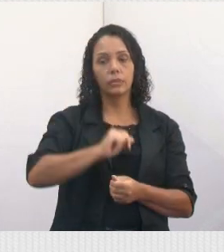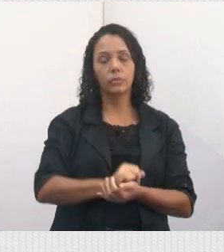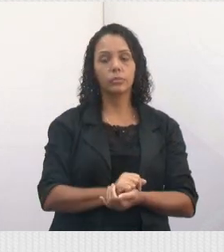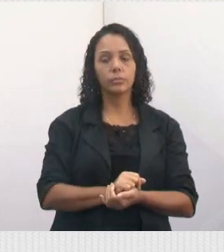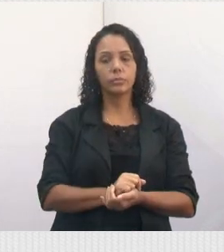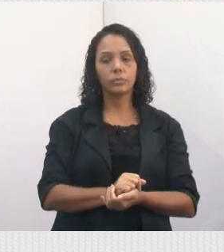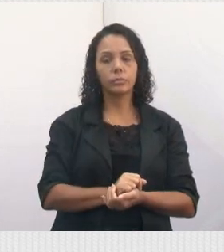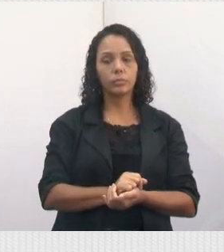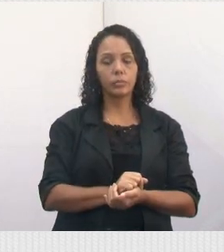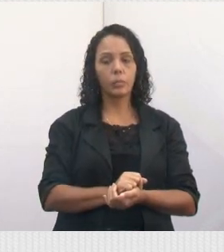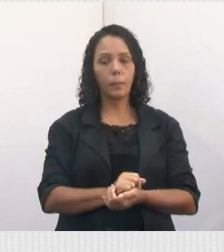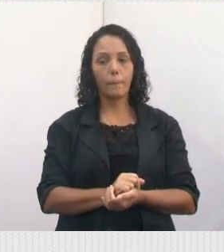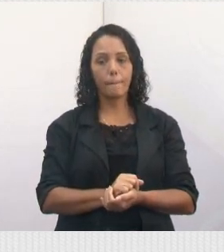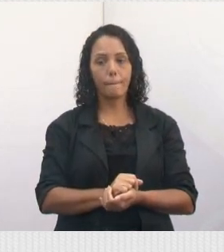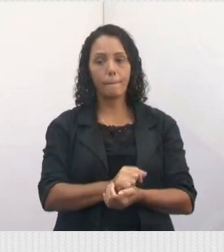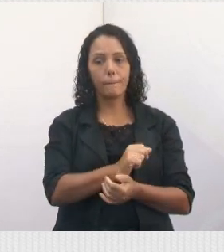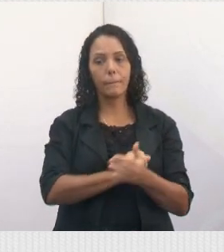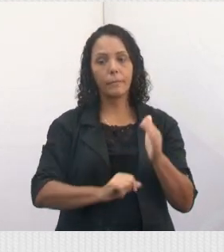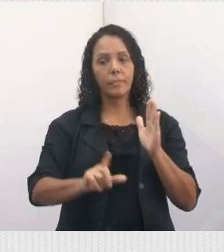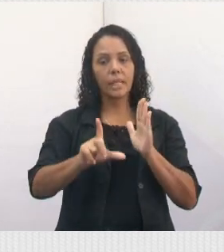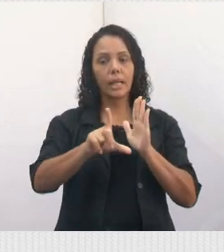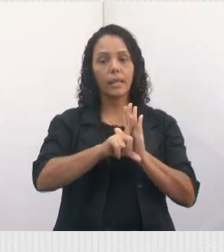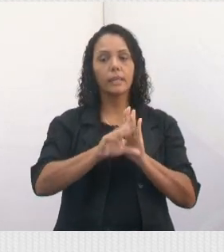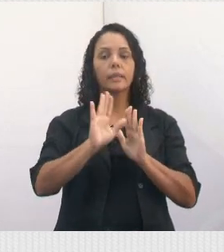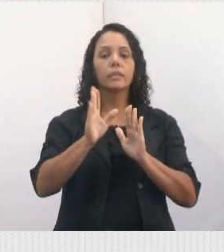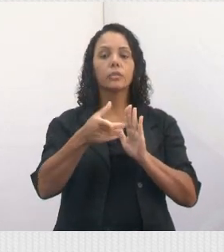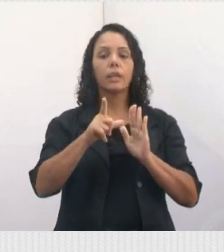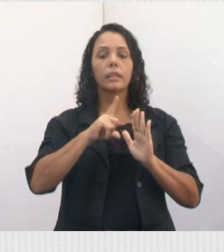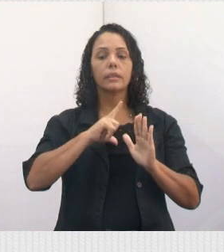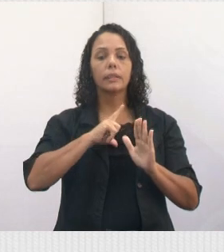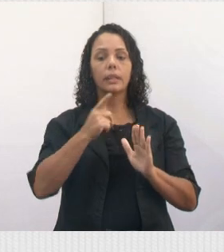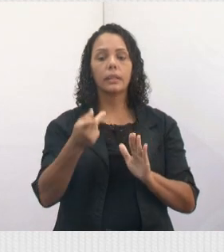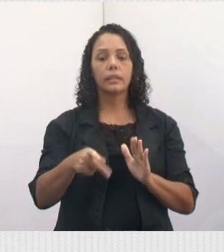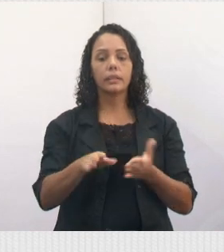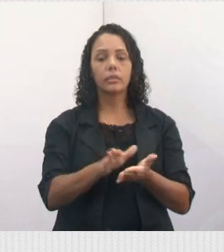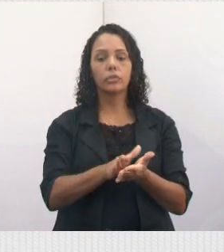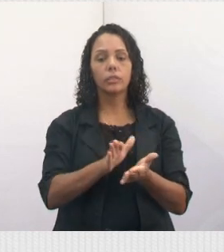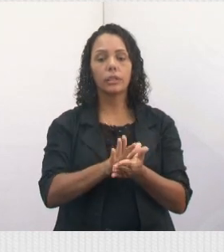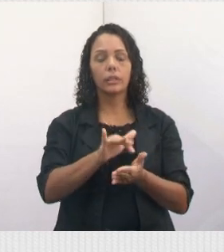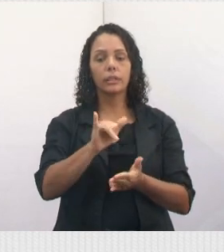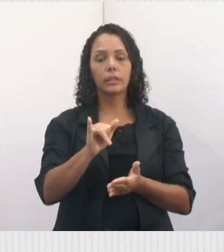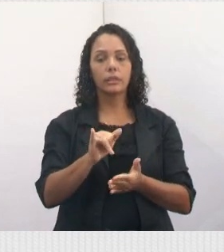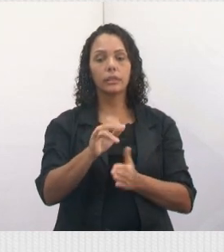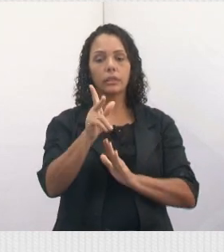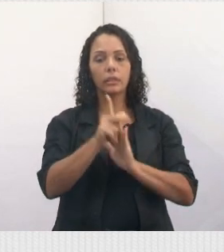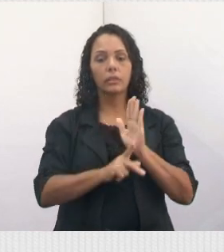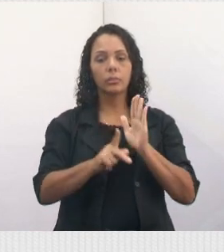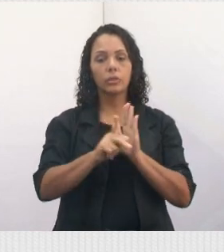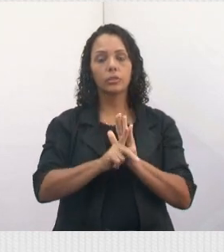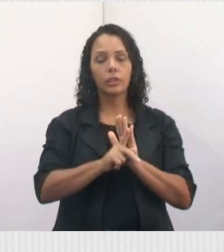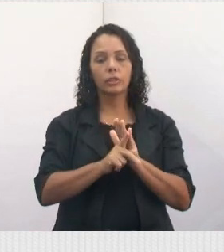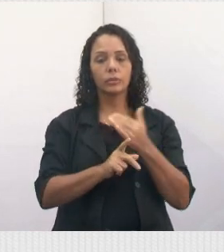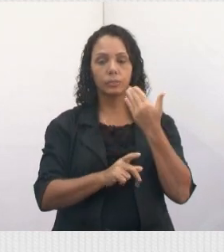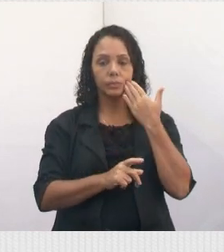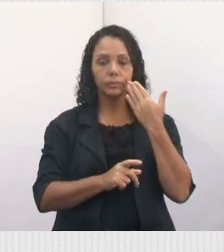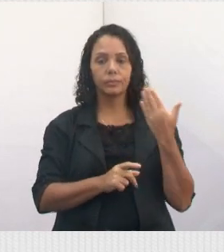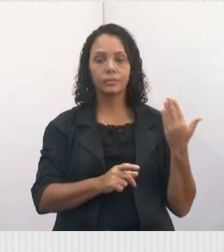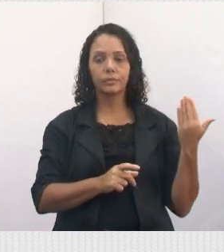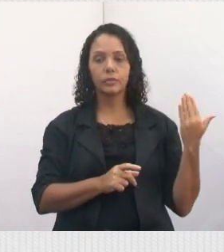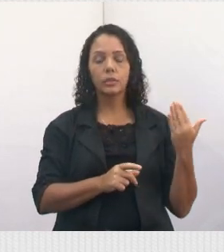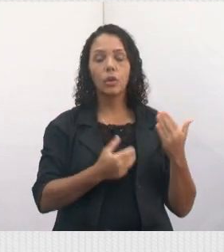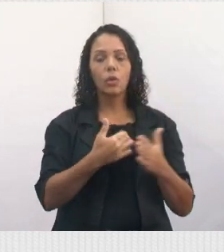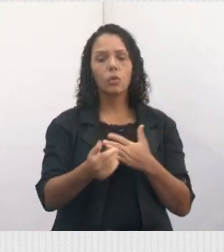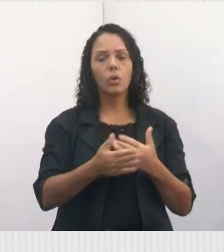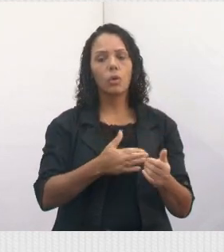com relação à lei, né? Existente aqui em Jacarei, do projeto do cão comunitário. Gente, qualquer